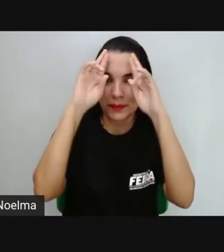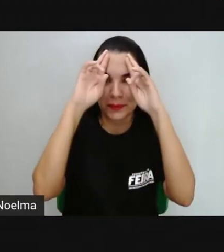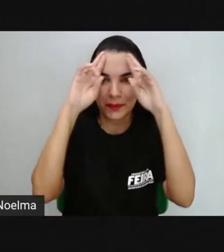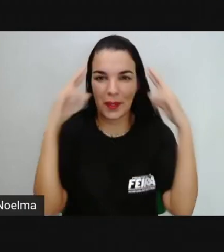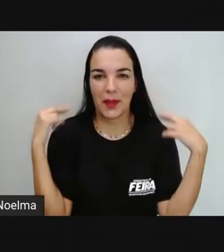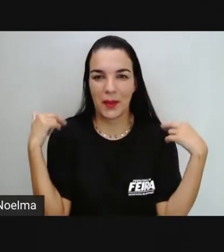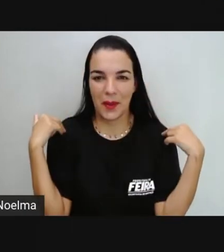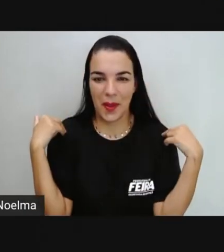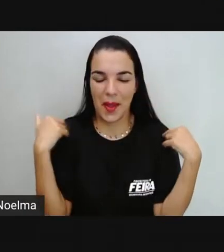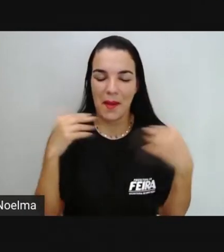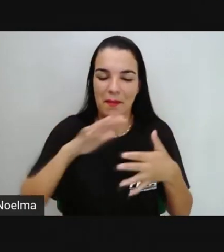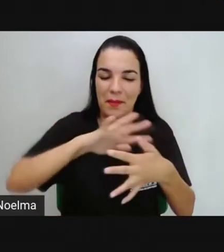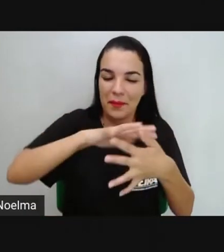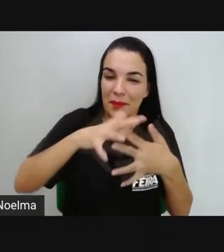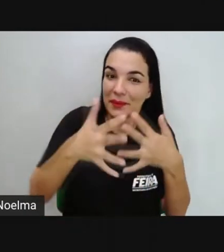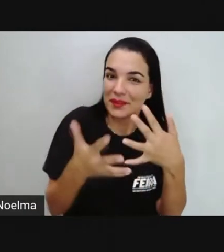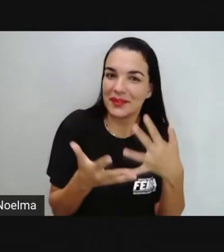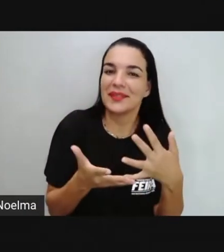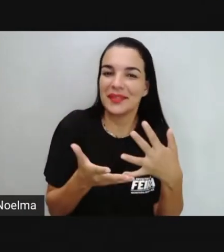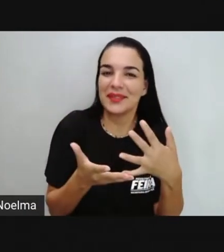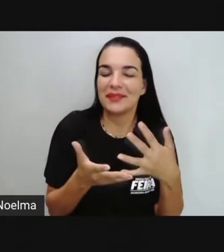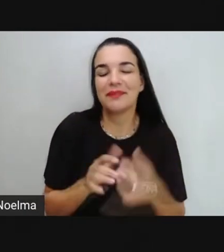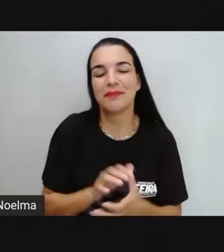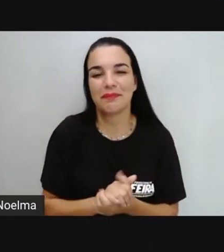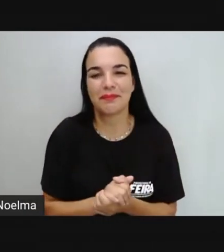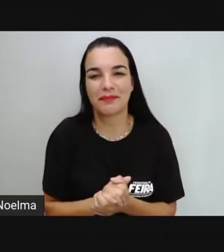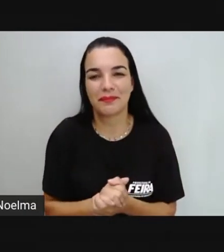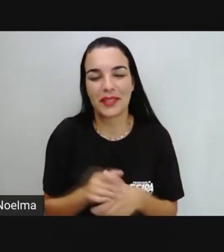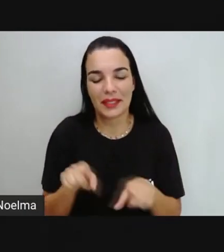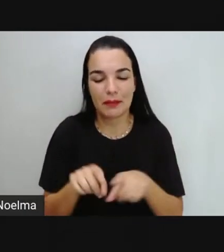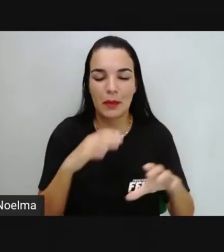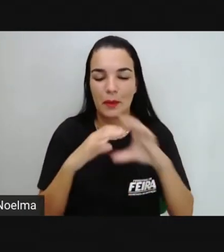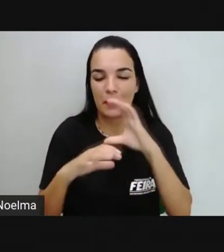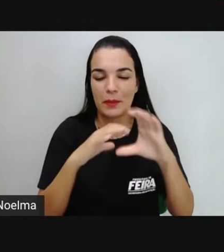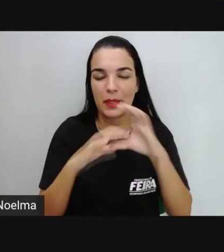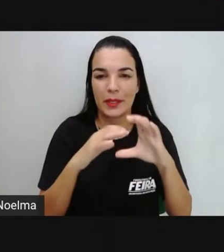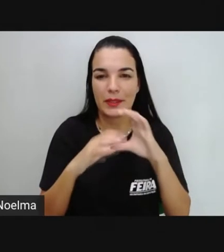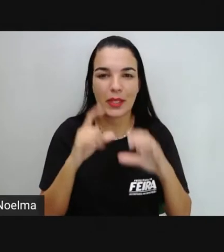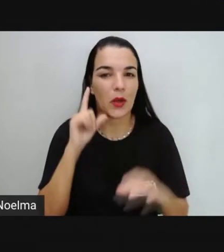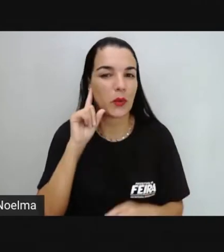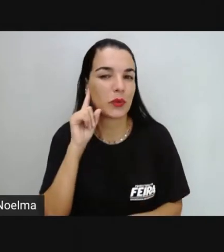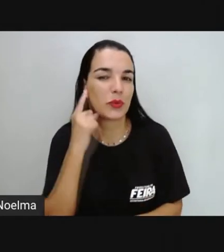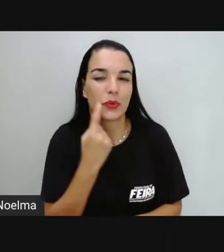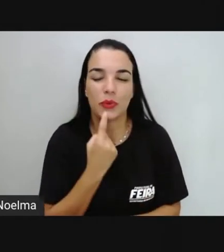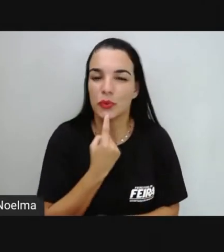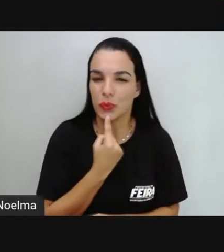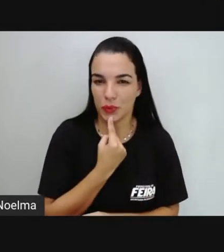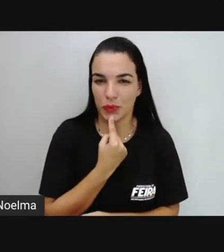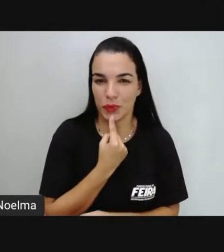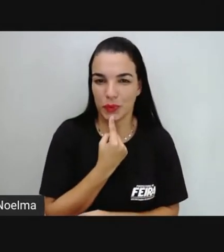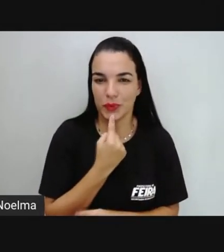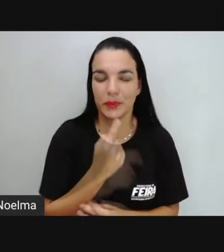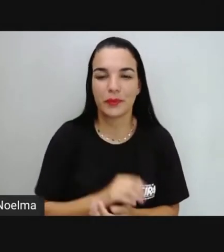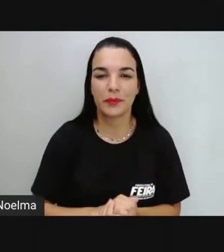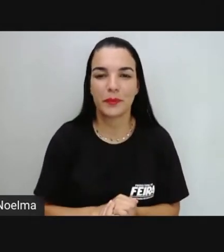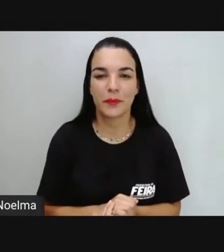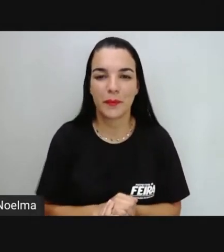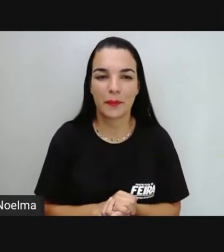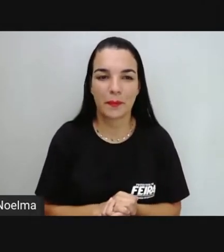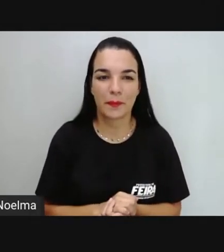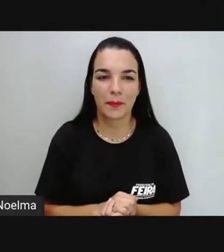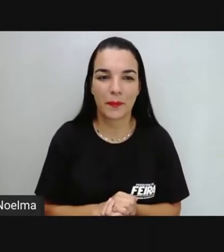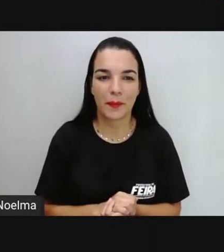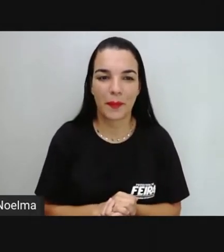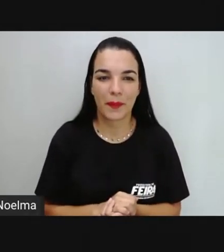gente, sendo a nossa intérprete, né? Para os nossos colegas aí que têm deficiência auditiva, certo?